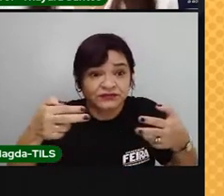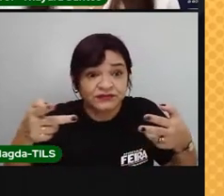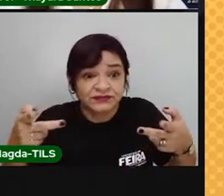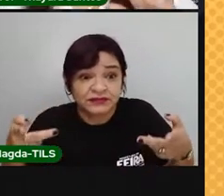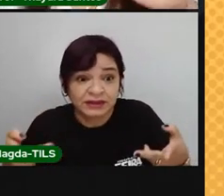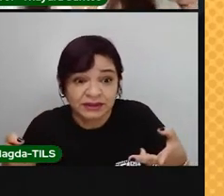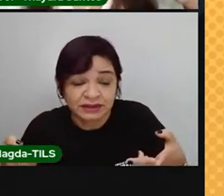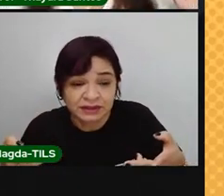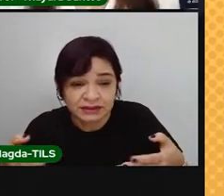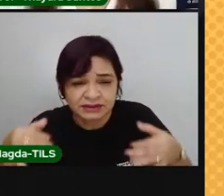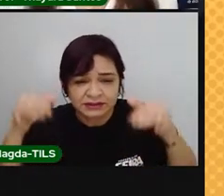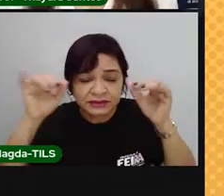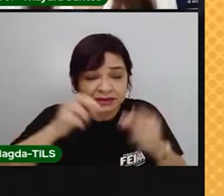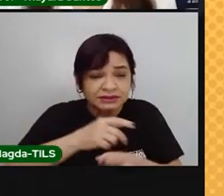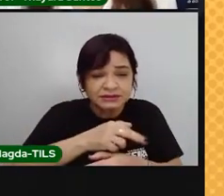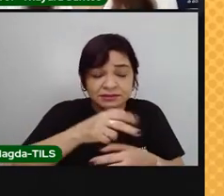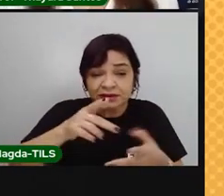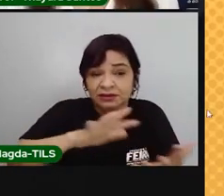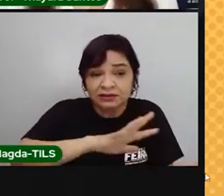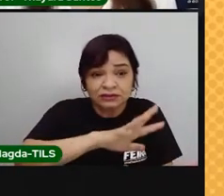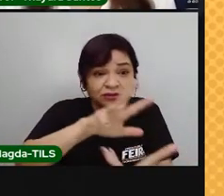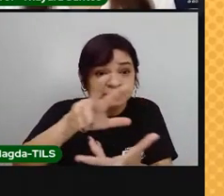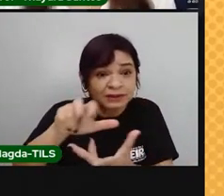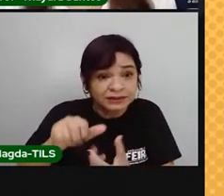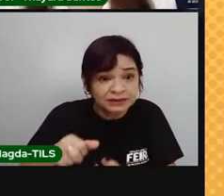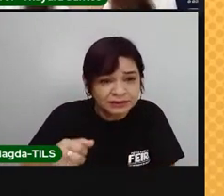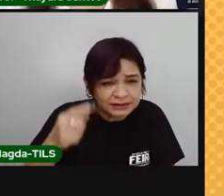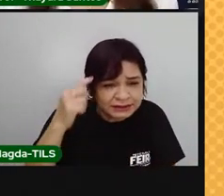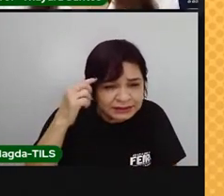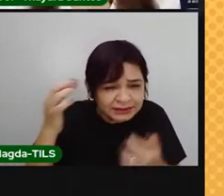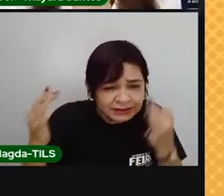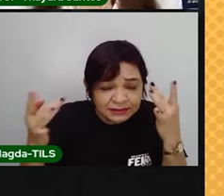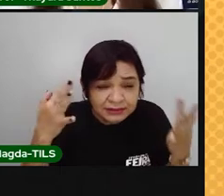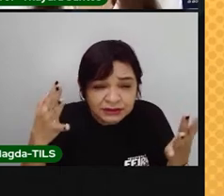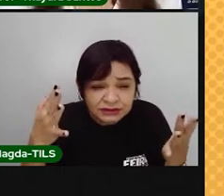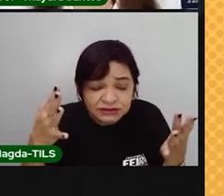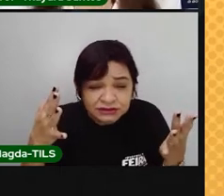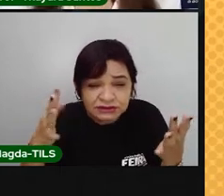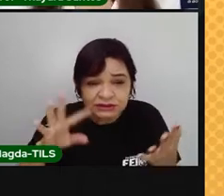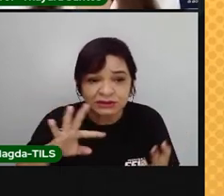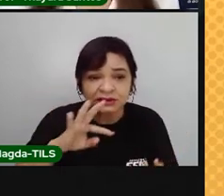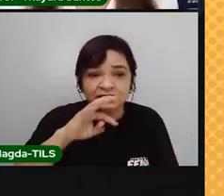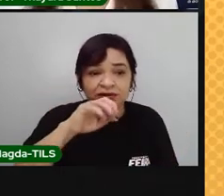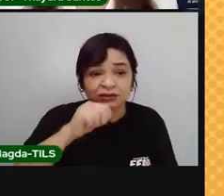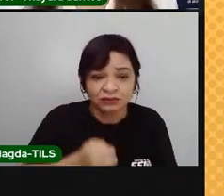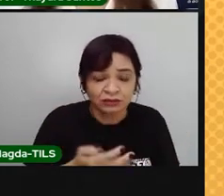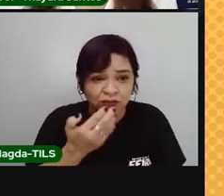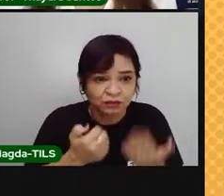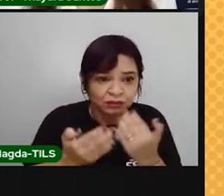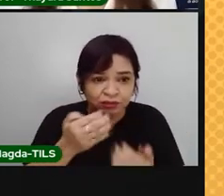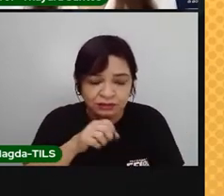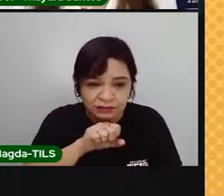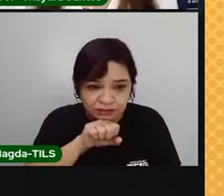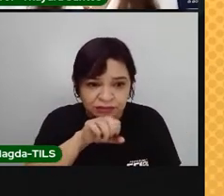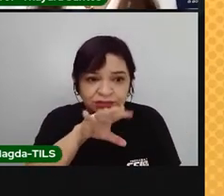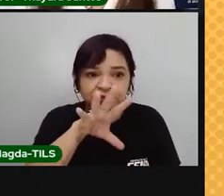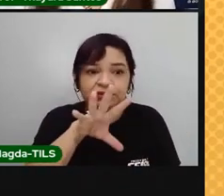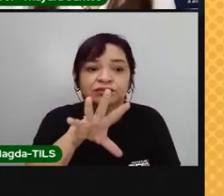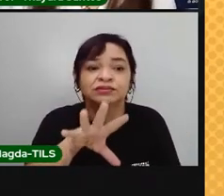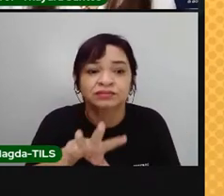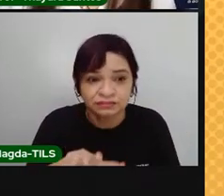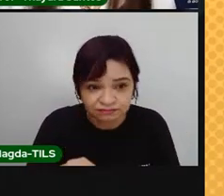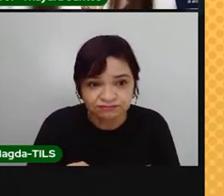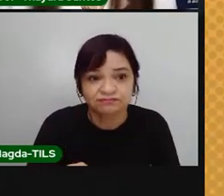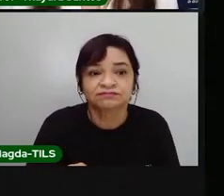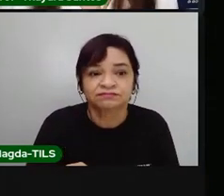vários espalhados no planeta inteiro. Agora imagina todos eles liberando esses gás e ao mesmo tempo dá muita coisa, né?